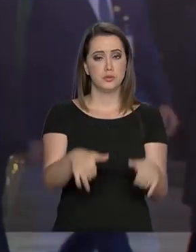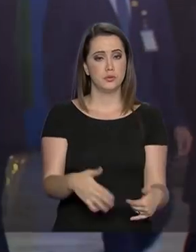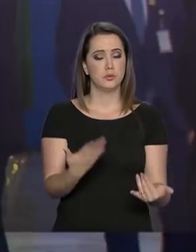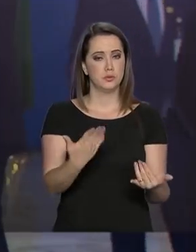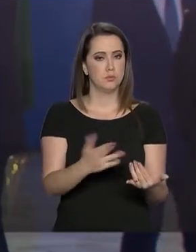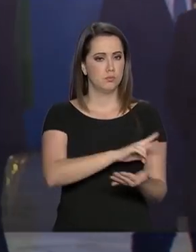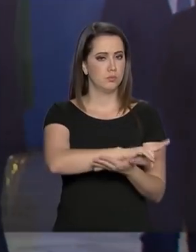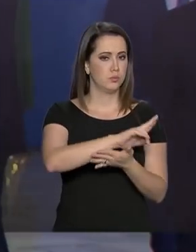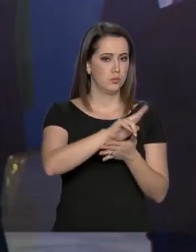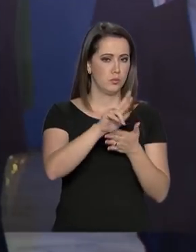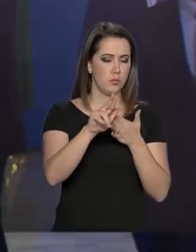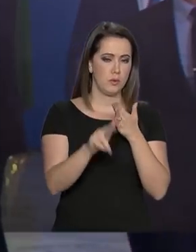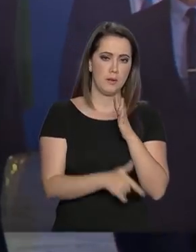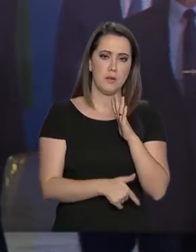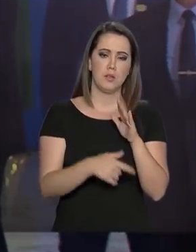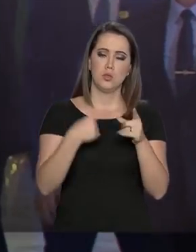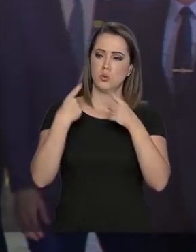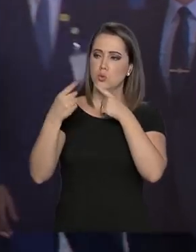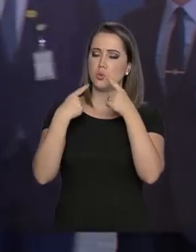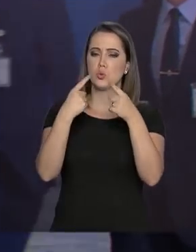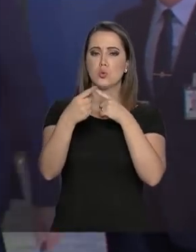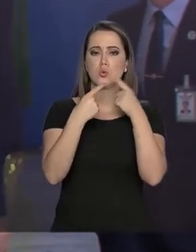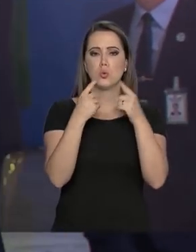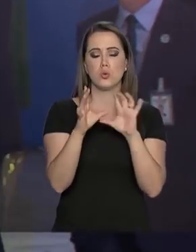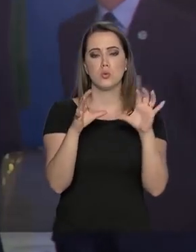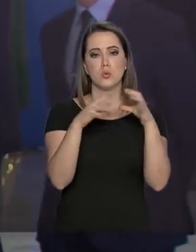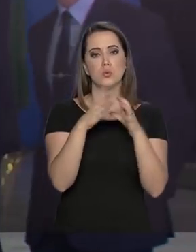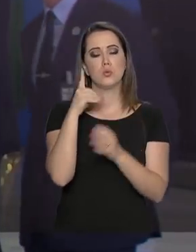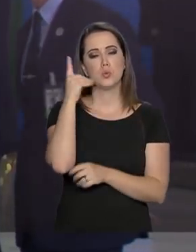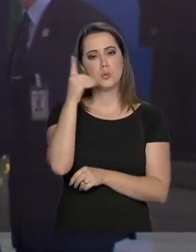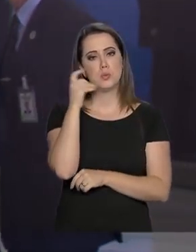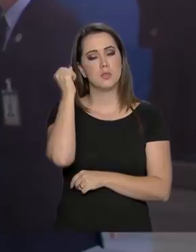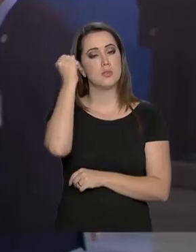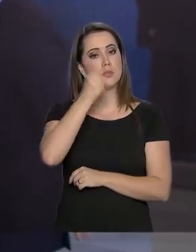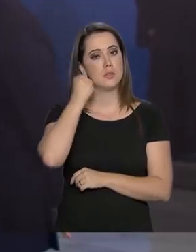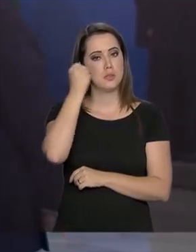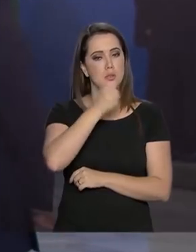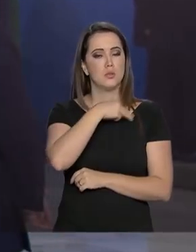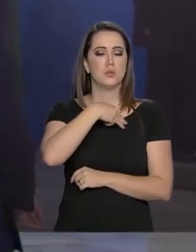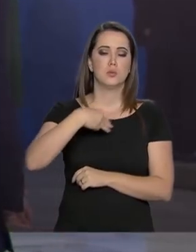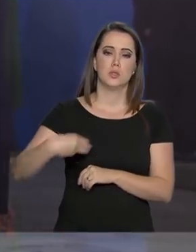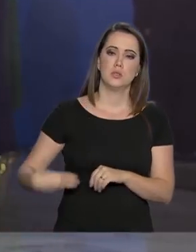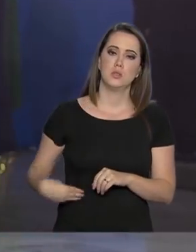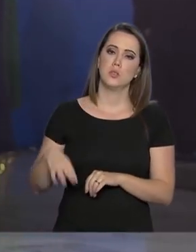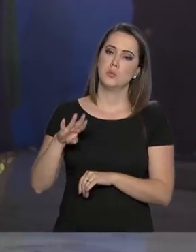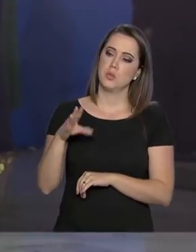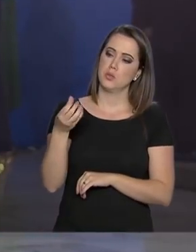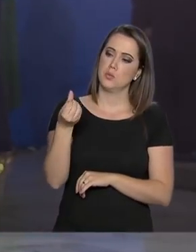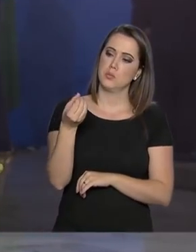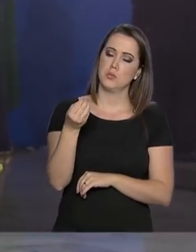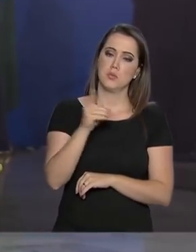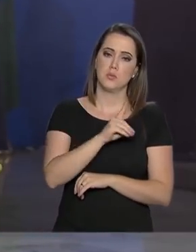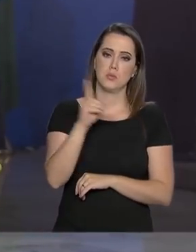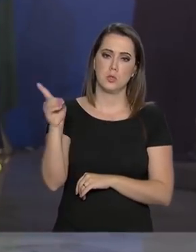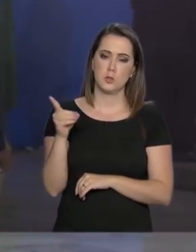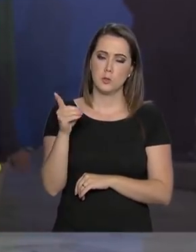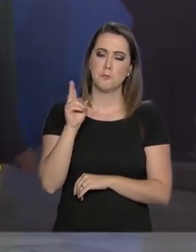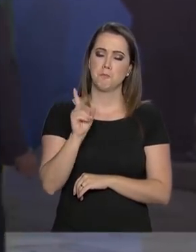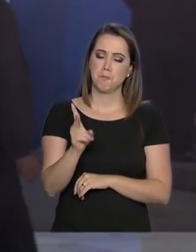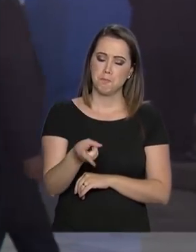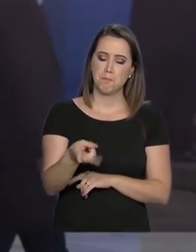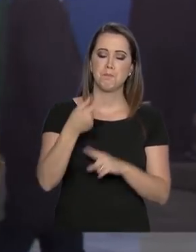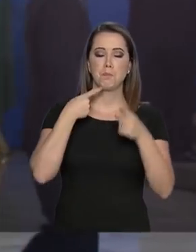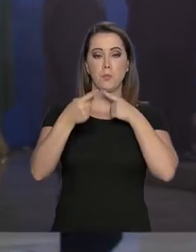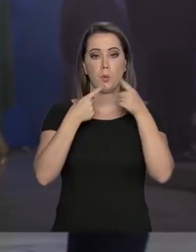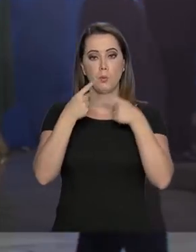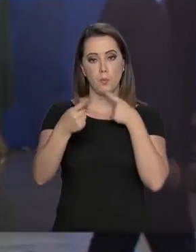várias discussões com parlamentares e com ministros. Foram cerca de 60 dias de discussões intensas para